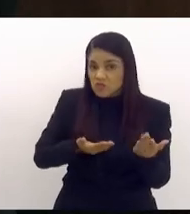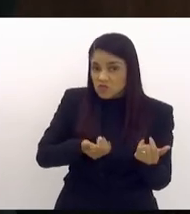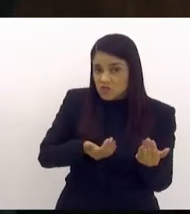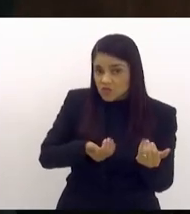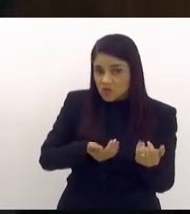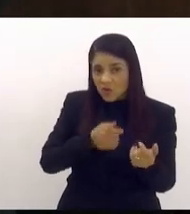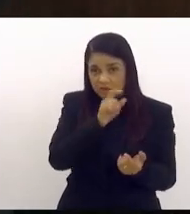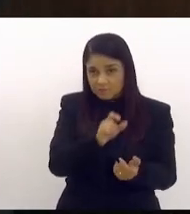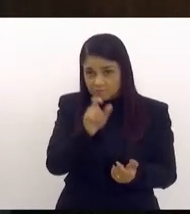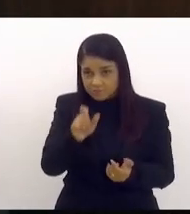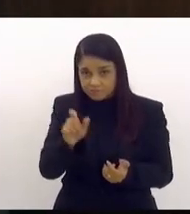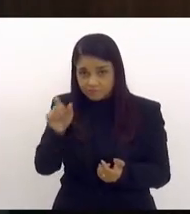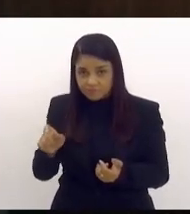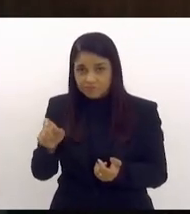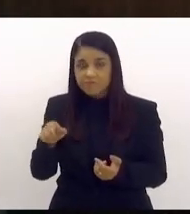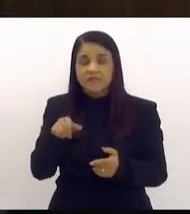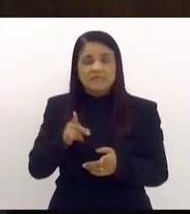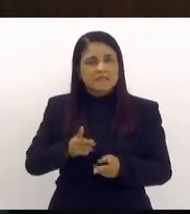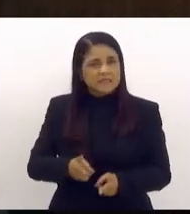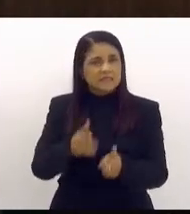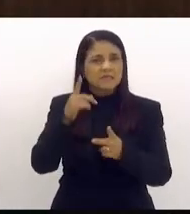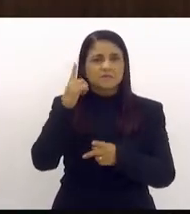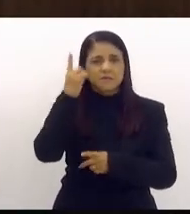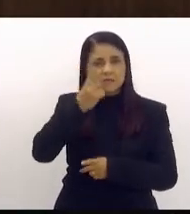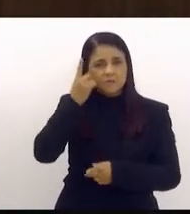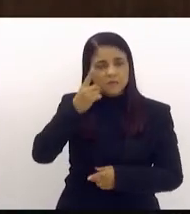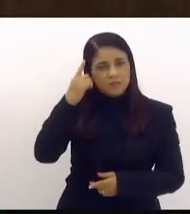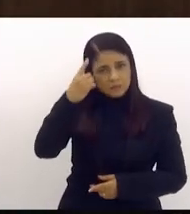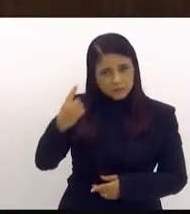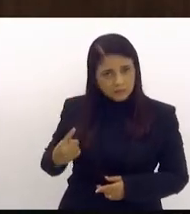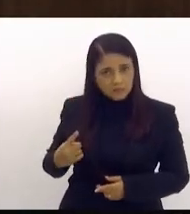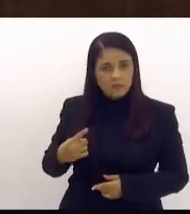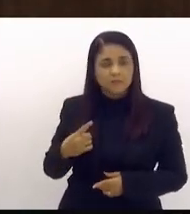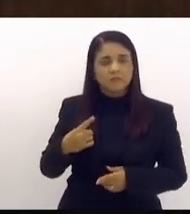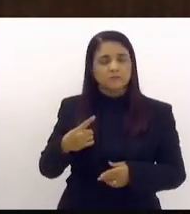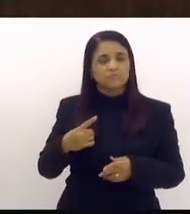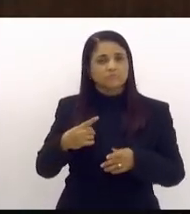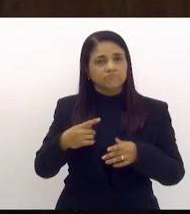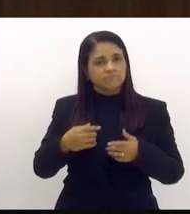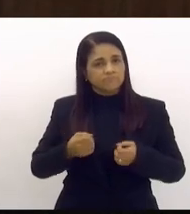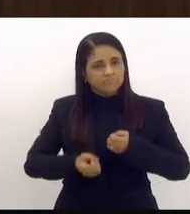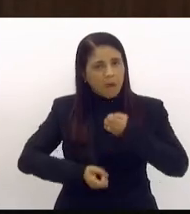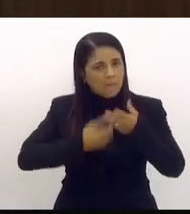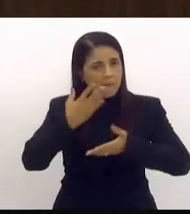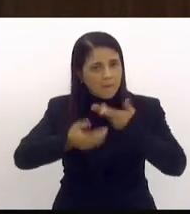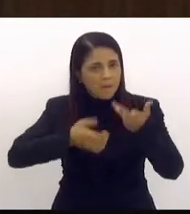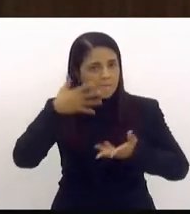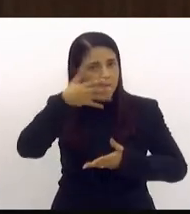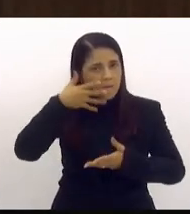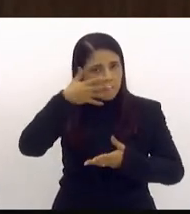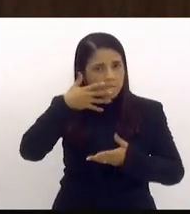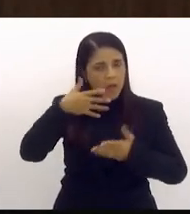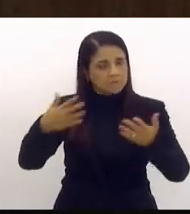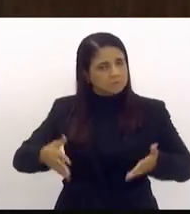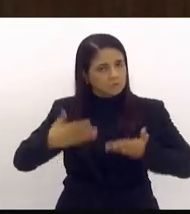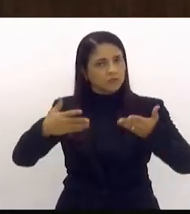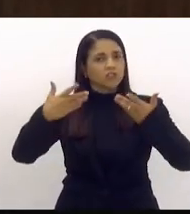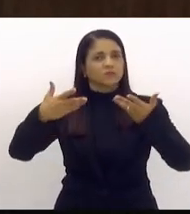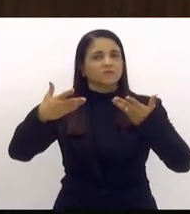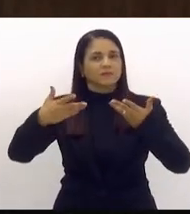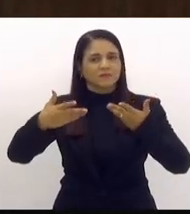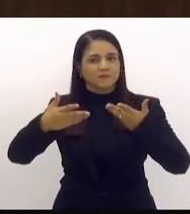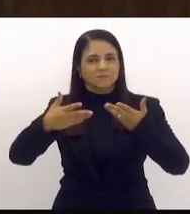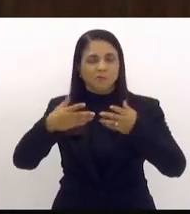que sempre a deputada Dani Monteiro se manifesta, sempre tão entusiasmada pela